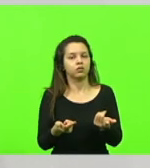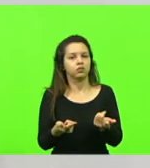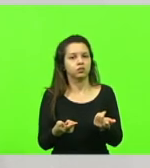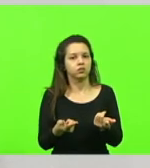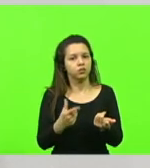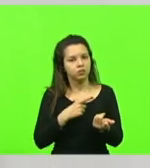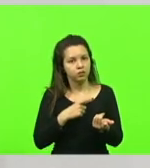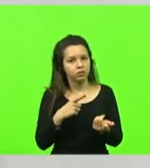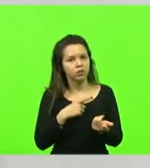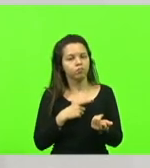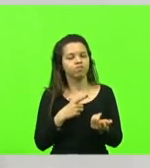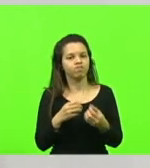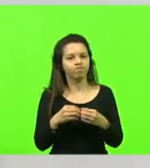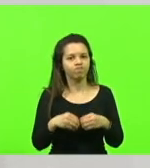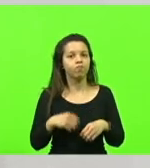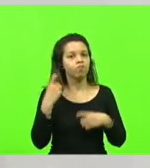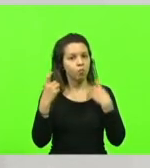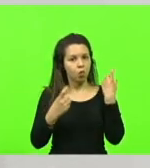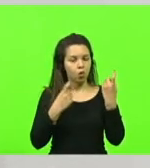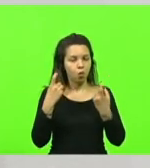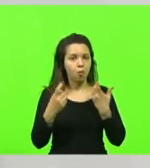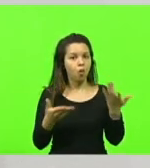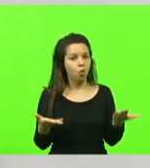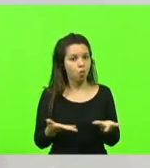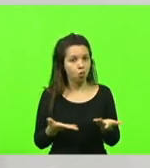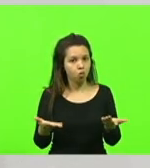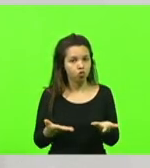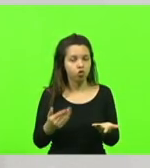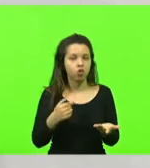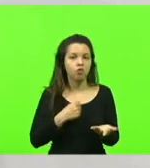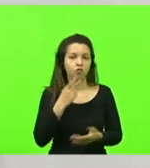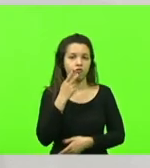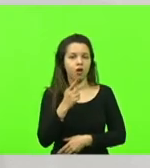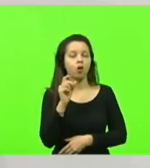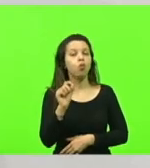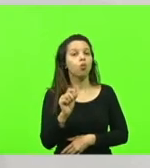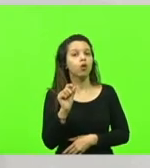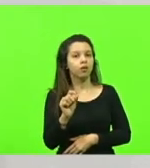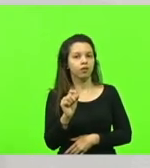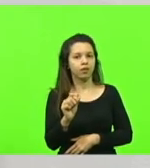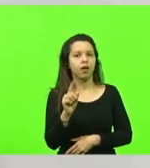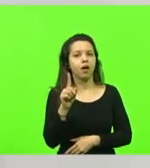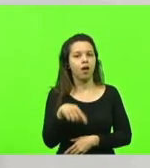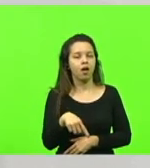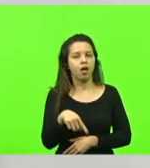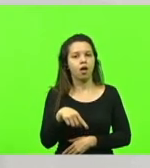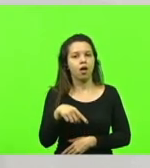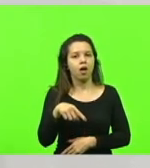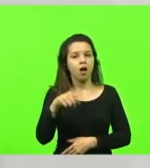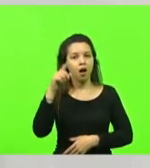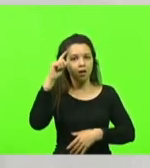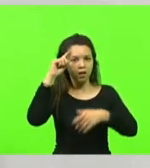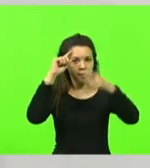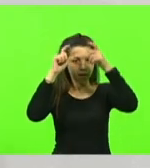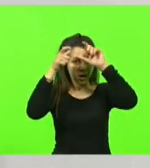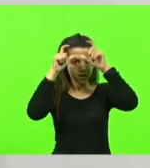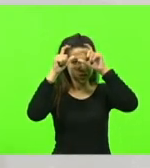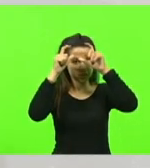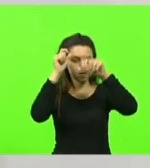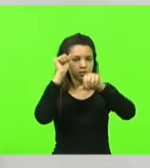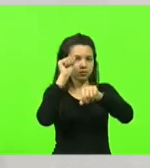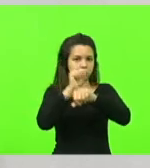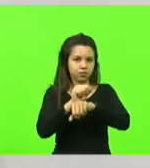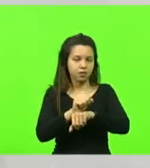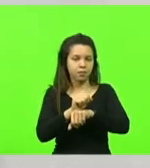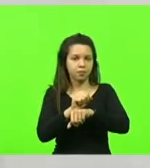enfim, preocupa. Hoje eu estou me referindo à paralisia cerebral. Hoje é o dia 6